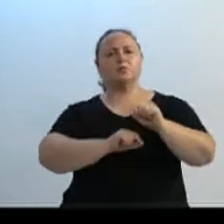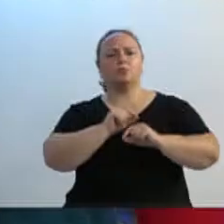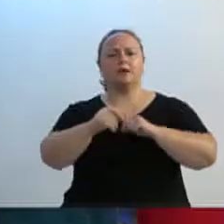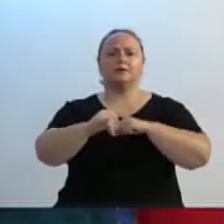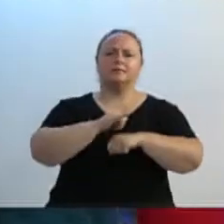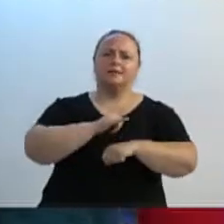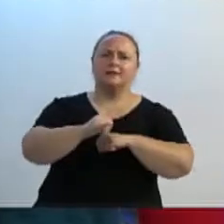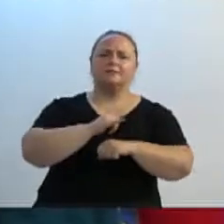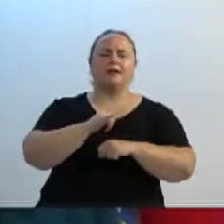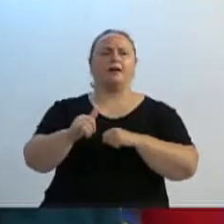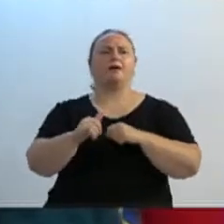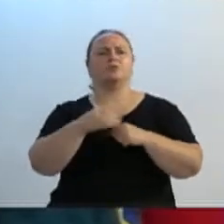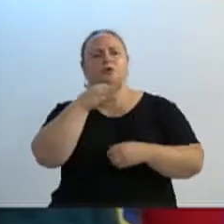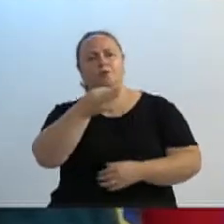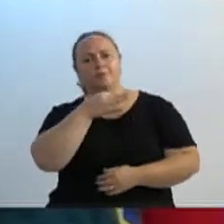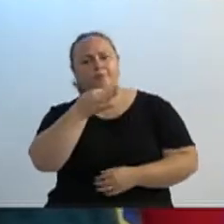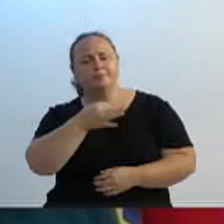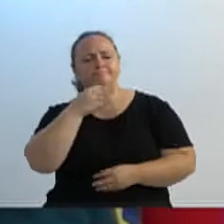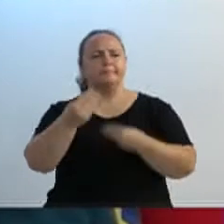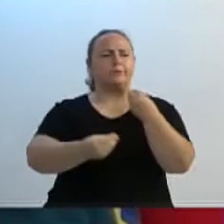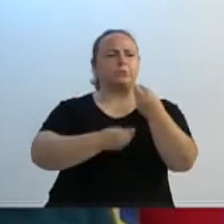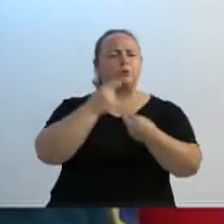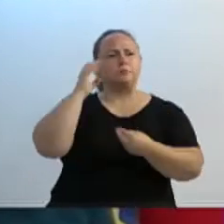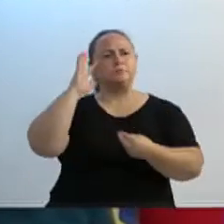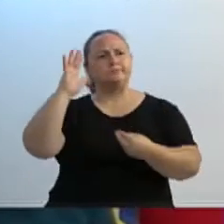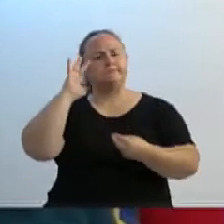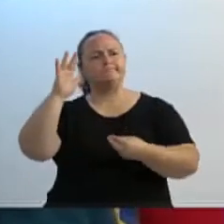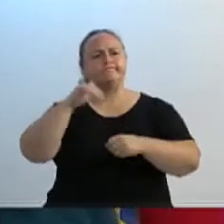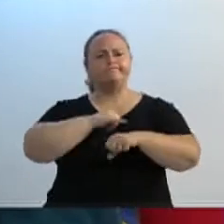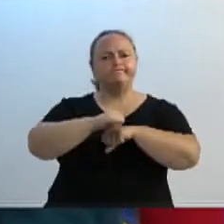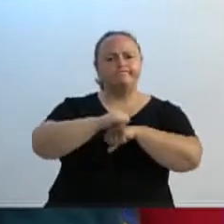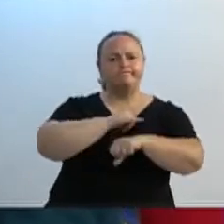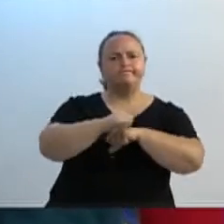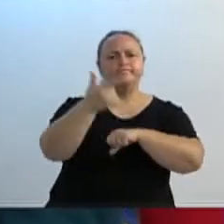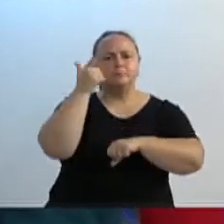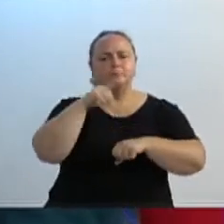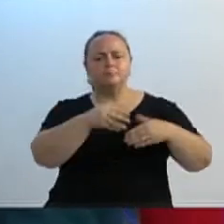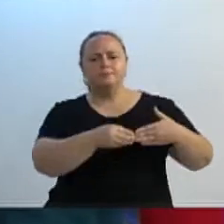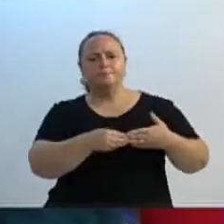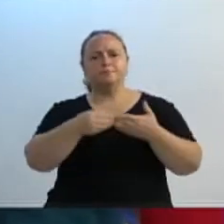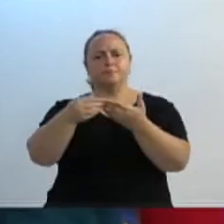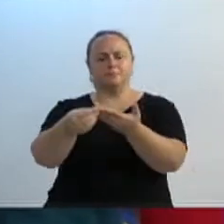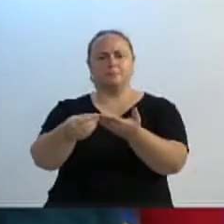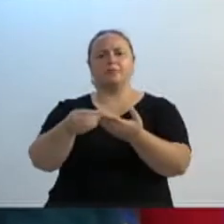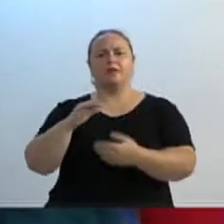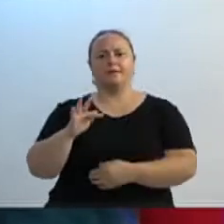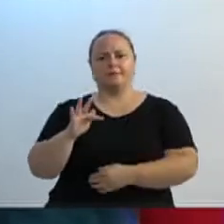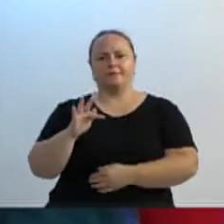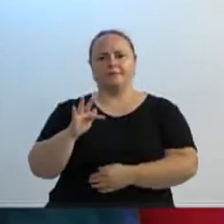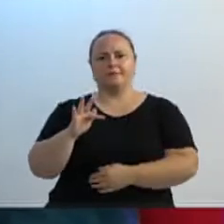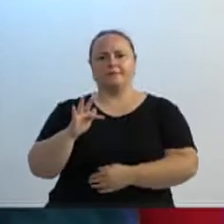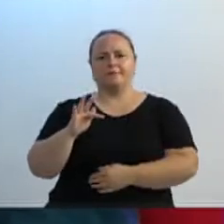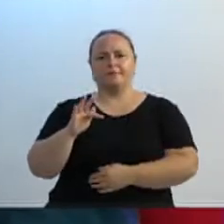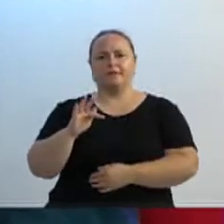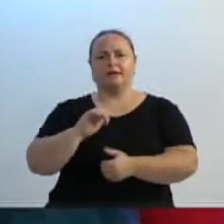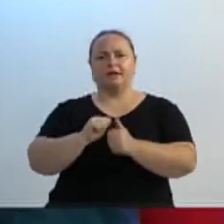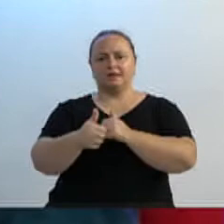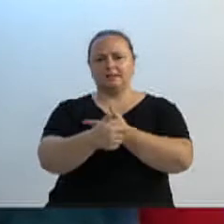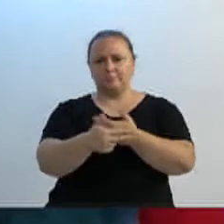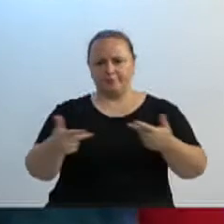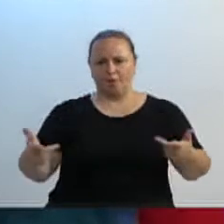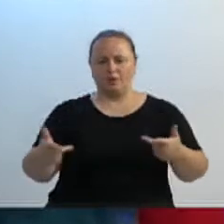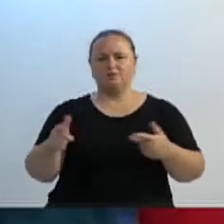sugestões que vão ser elaboradas e vão ser encaminhadas ao Rui Godinho, da Fê Esporte, para que possam realmente